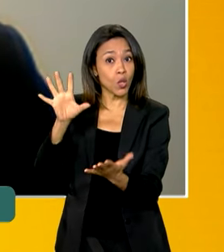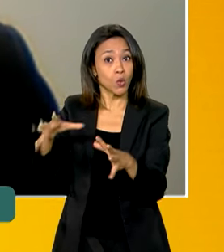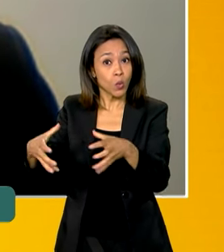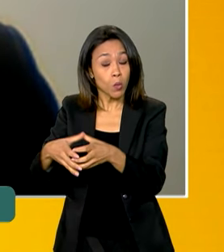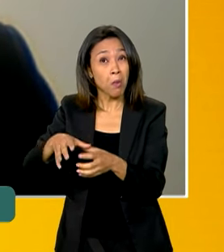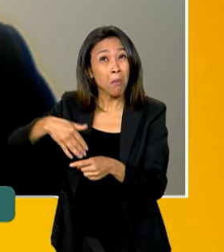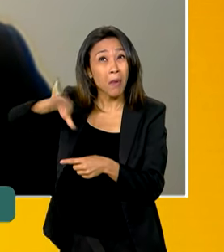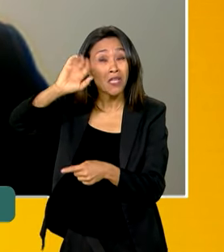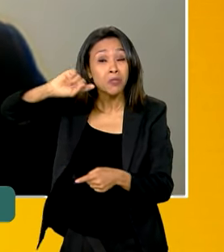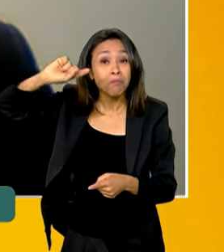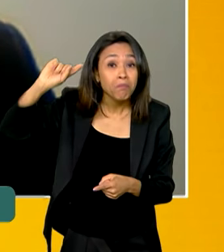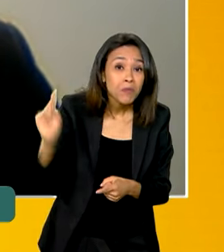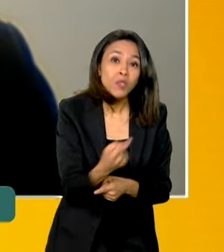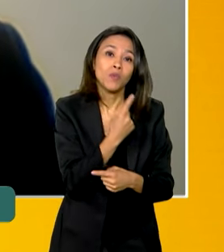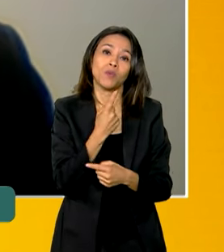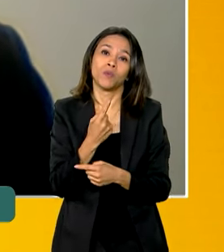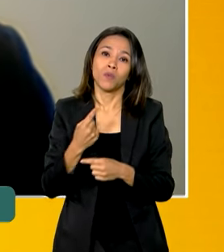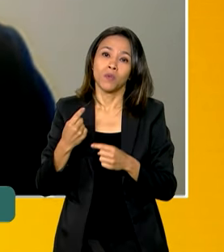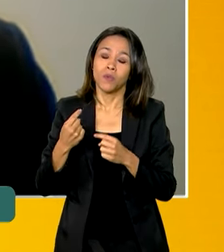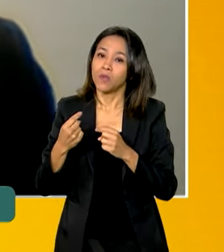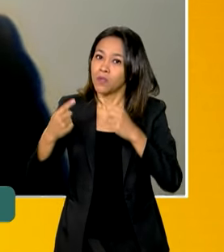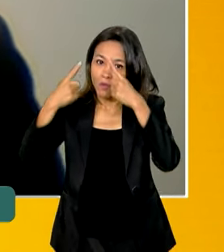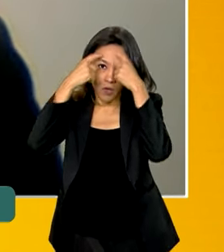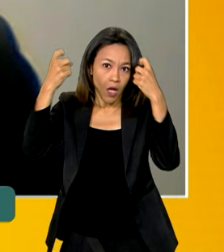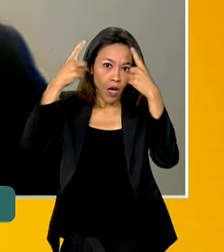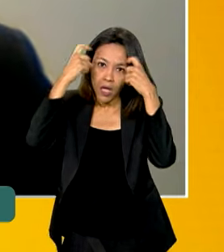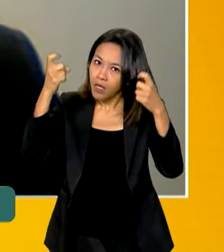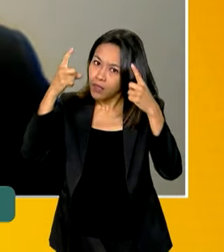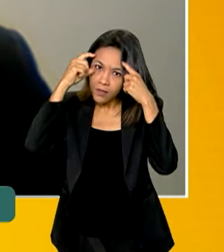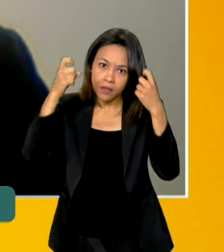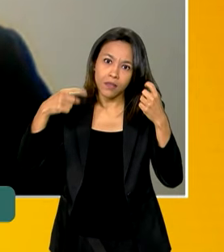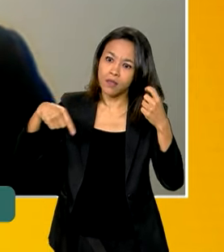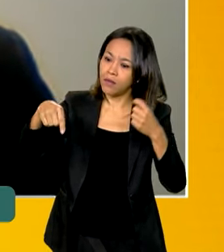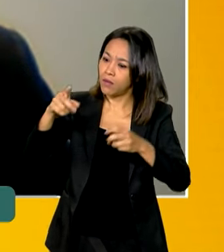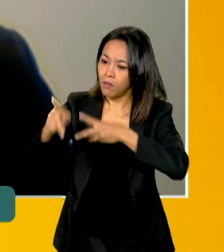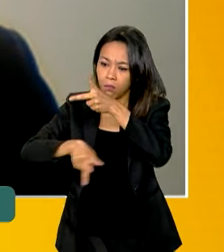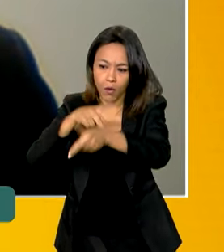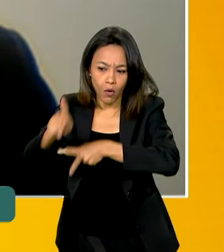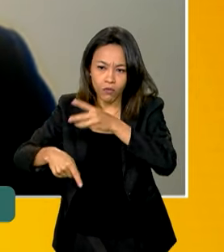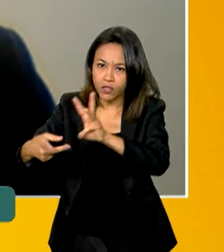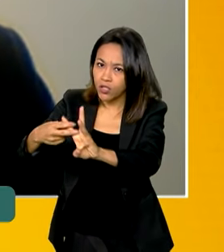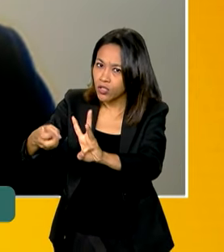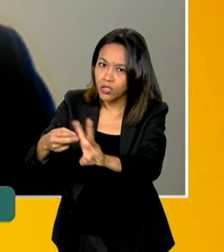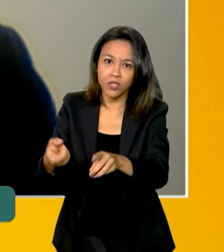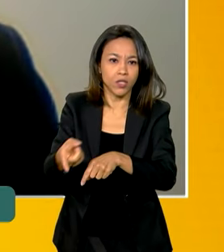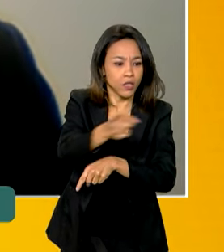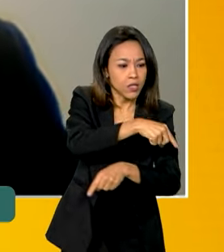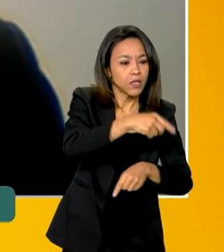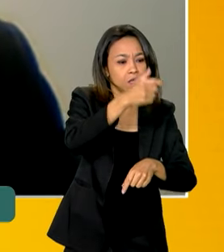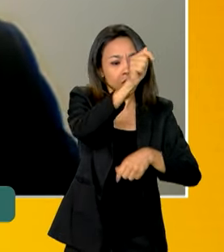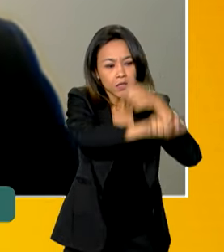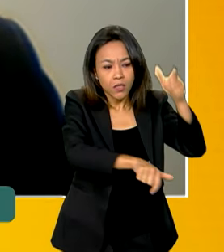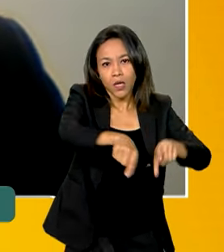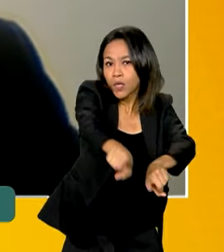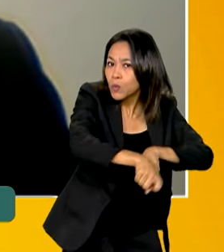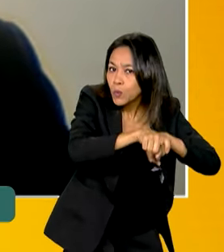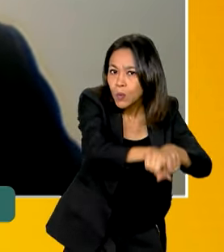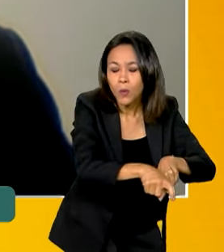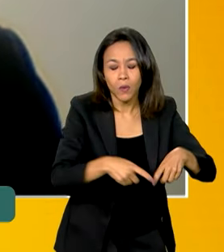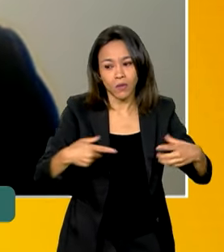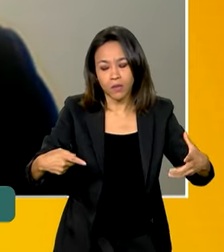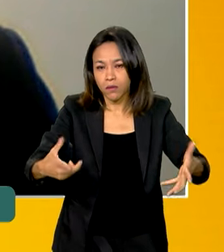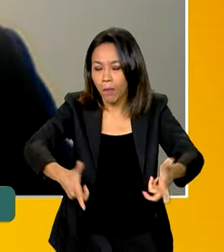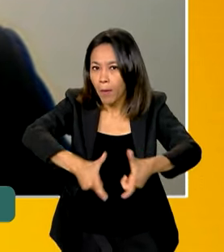Indígenas mais de mil conflitos envolvendo indígenas com agricultores e indígenas com indígenas também. Mas é um processo